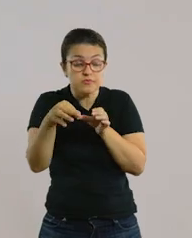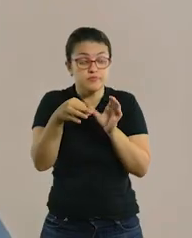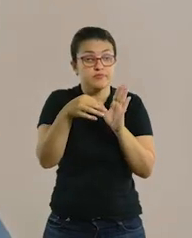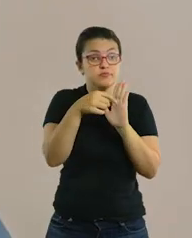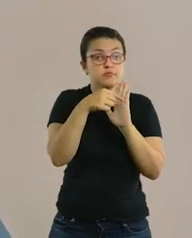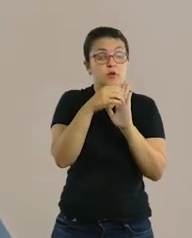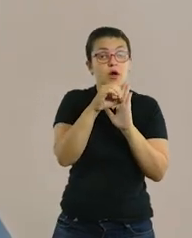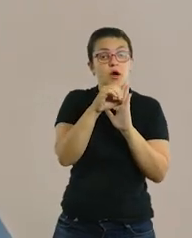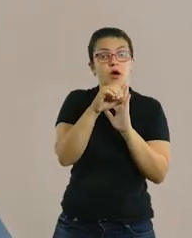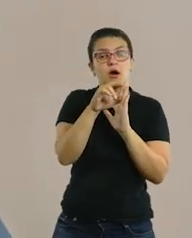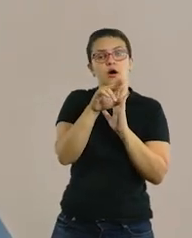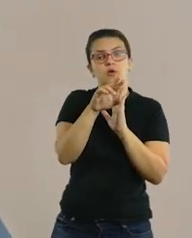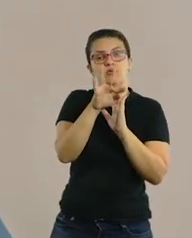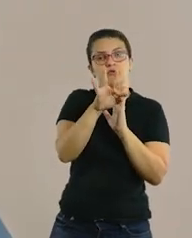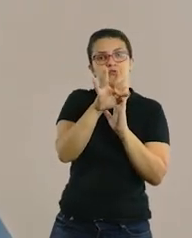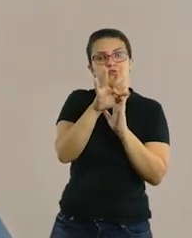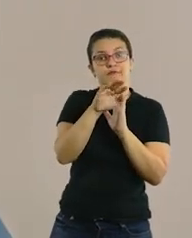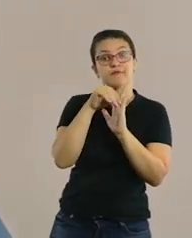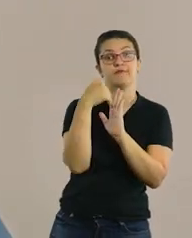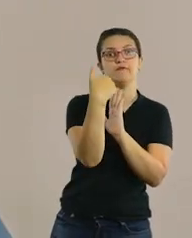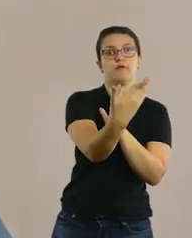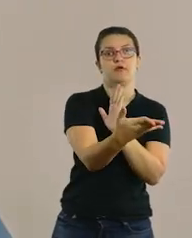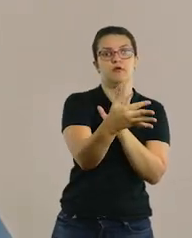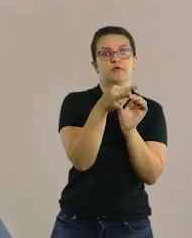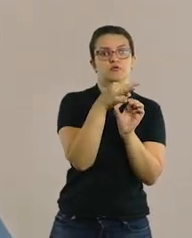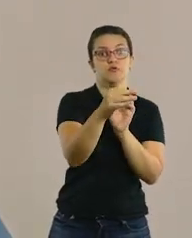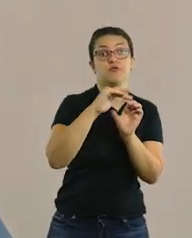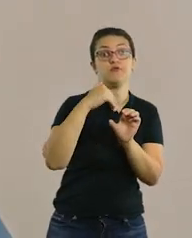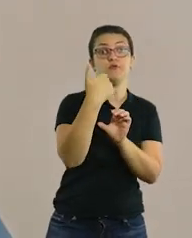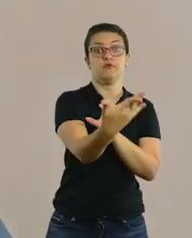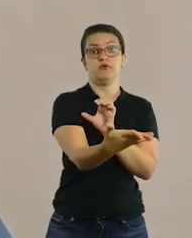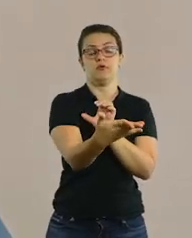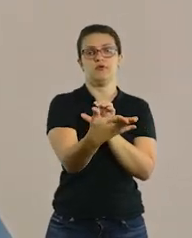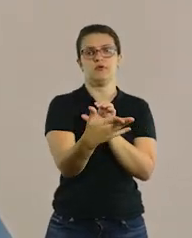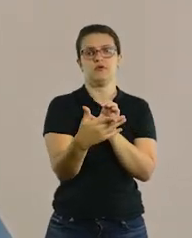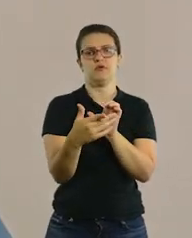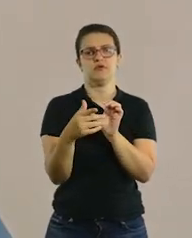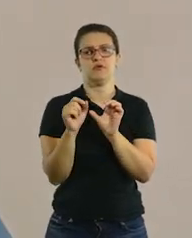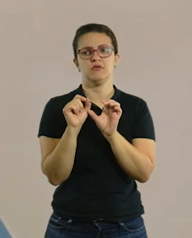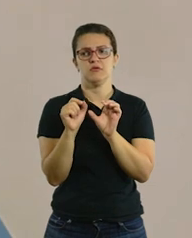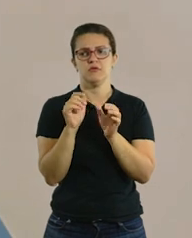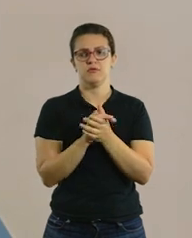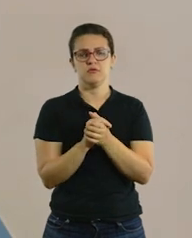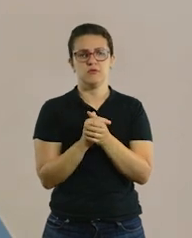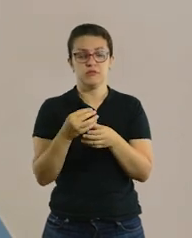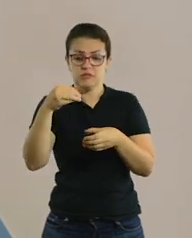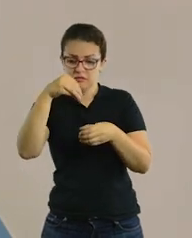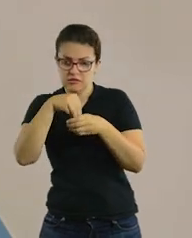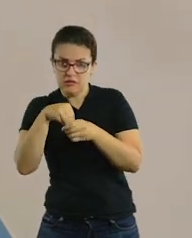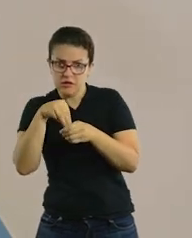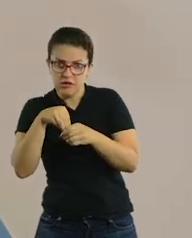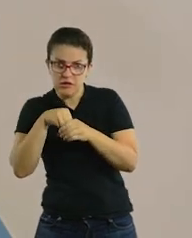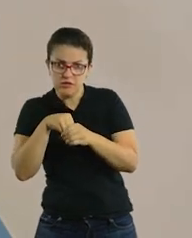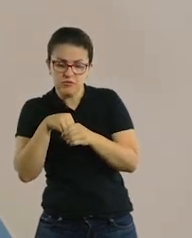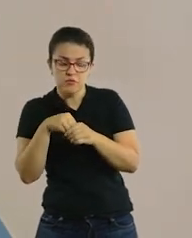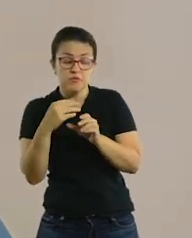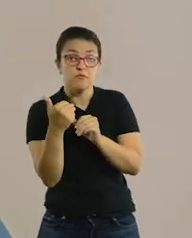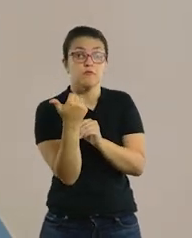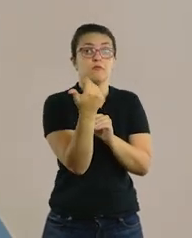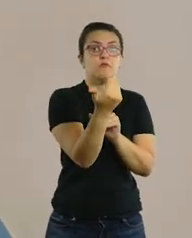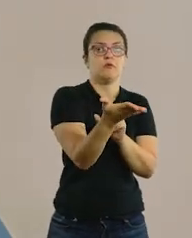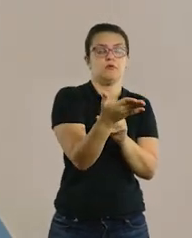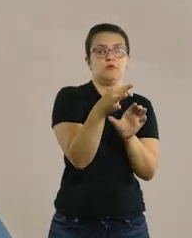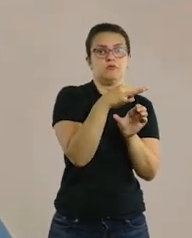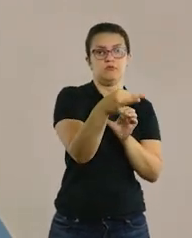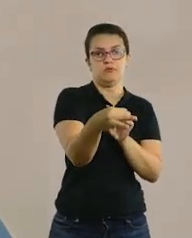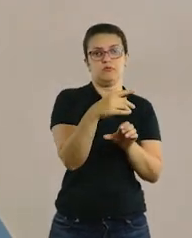Então, se In é dentro, Out vai ser fora. Então, fora do estojo. Que materiais eu uso dentro do estojo e que